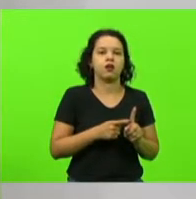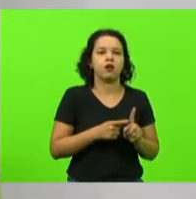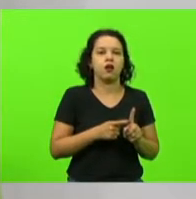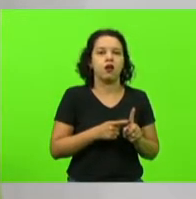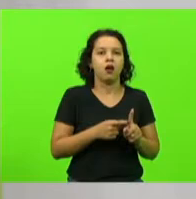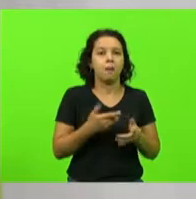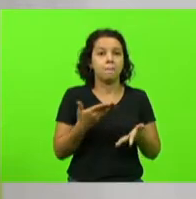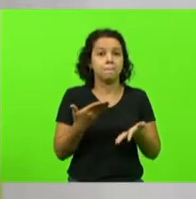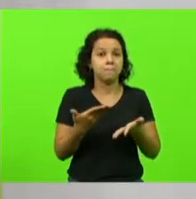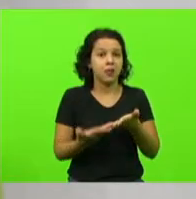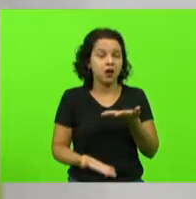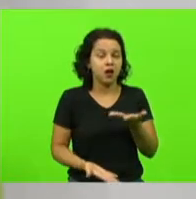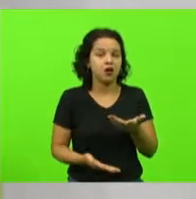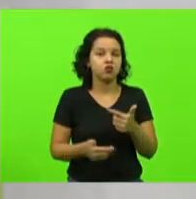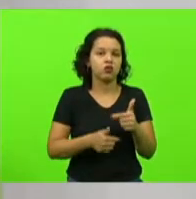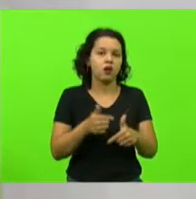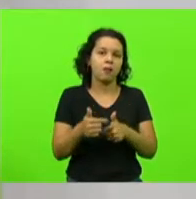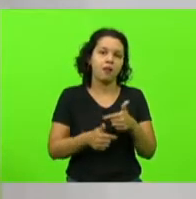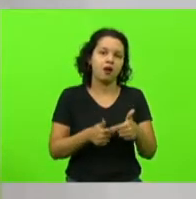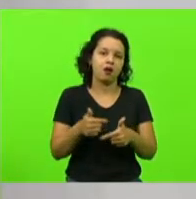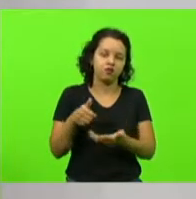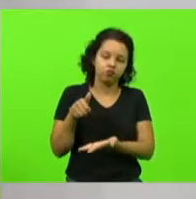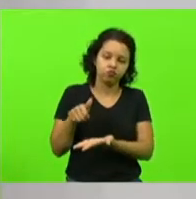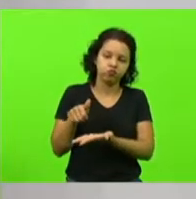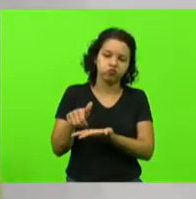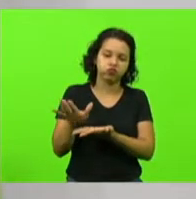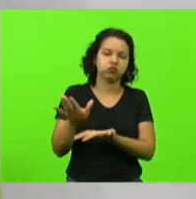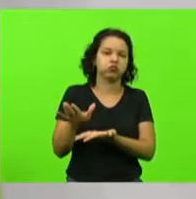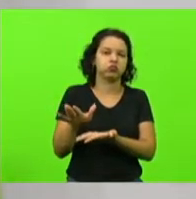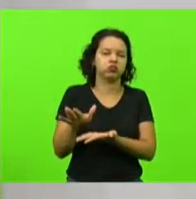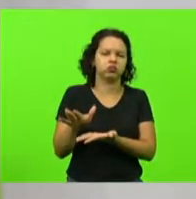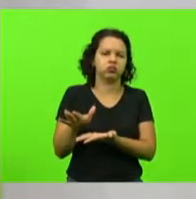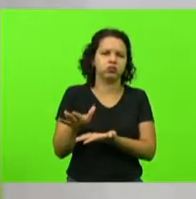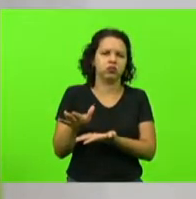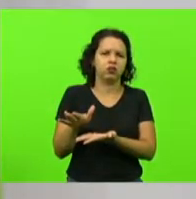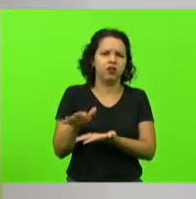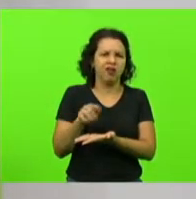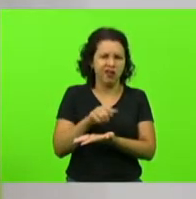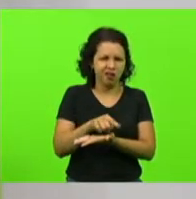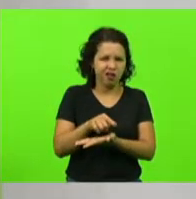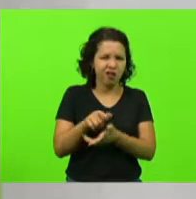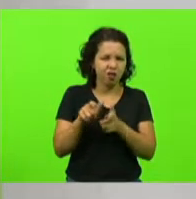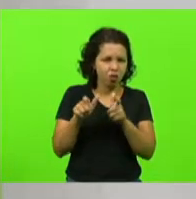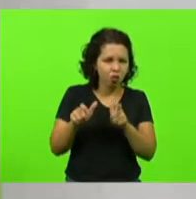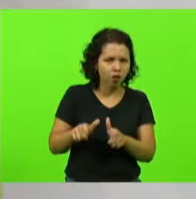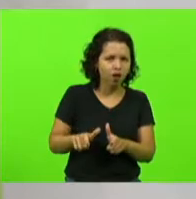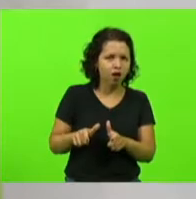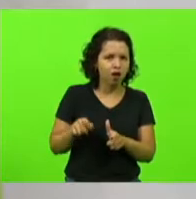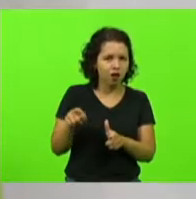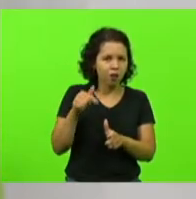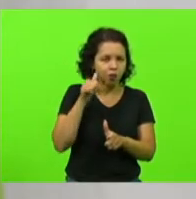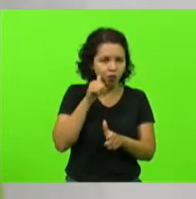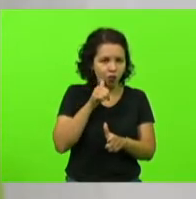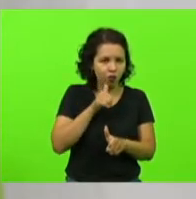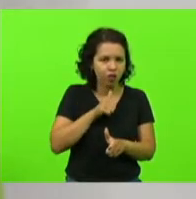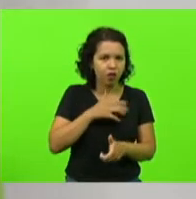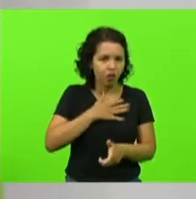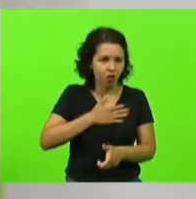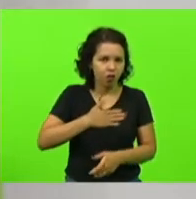seus empregos, será que é este o lugar que elas queriam estar?